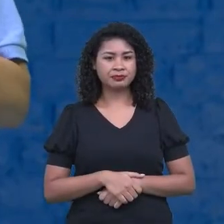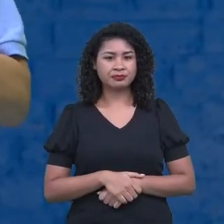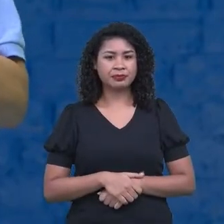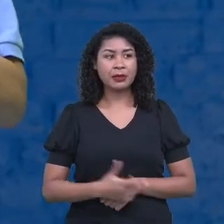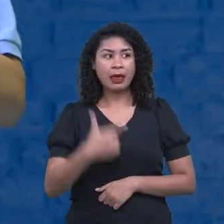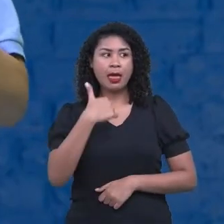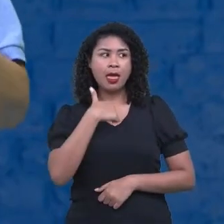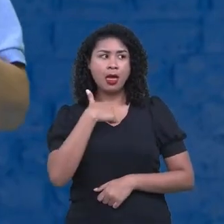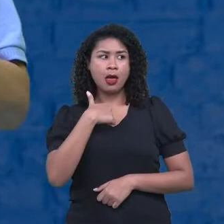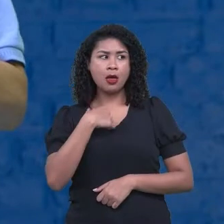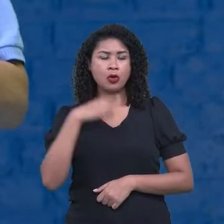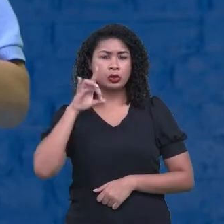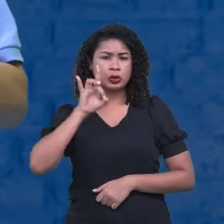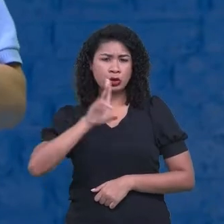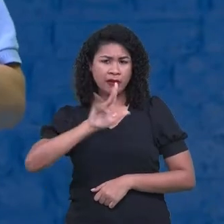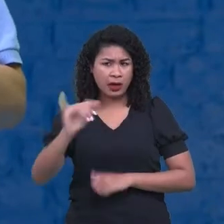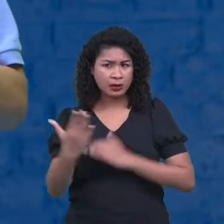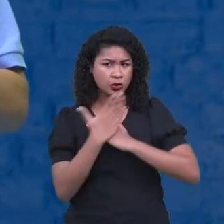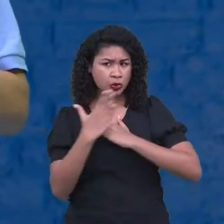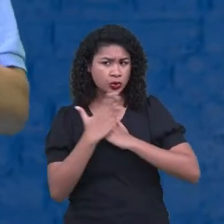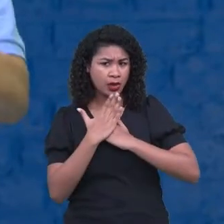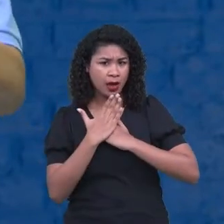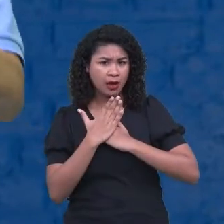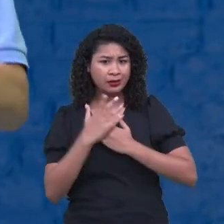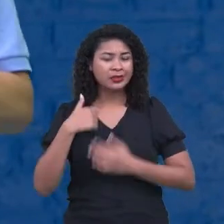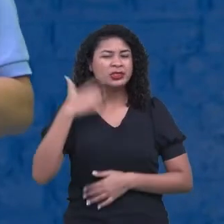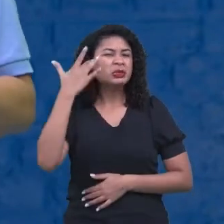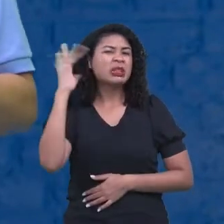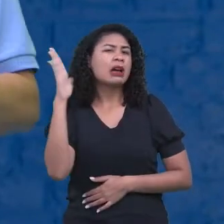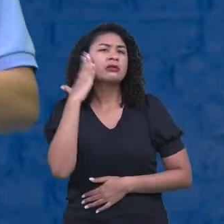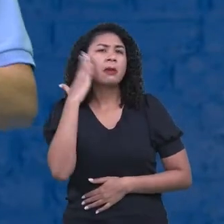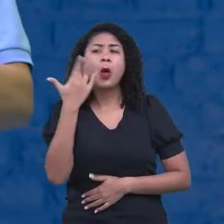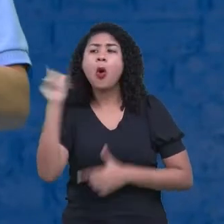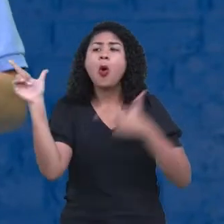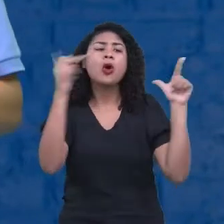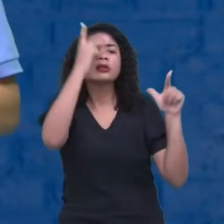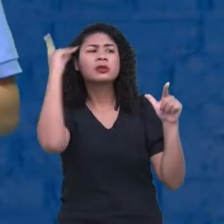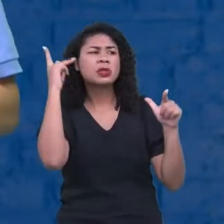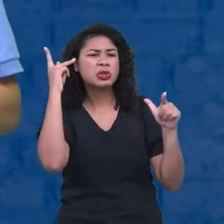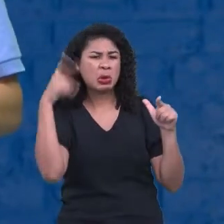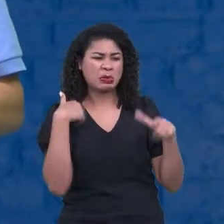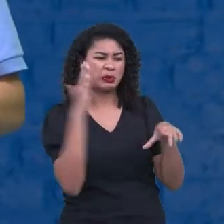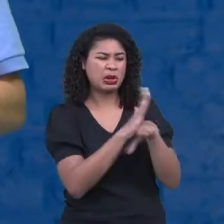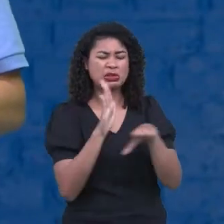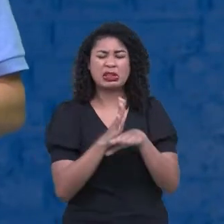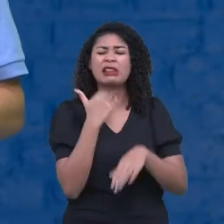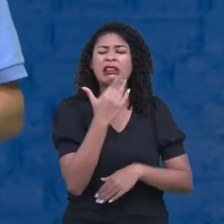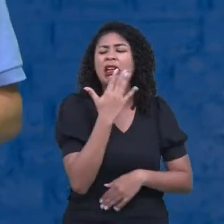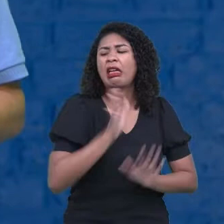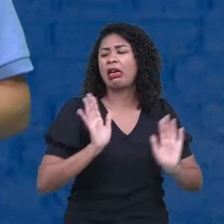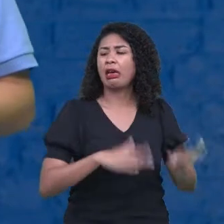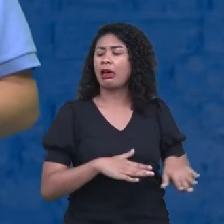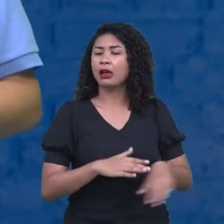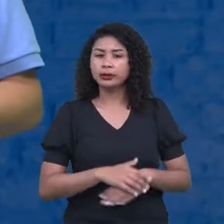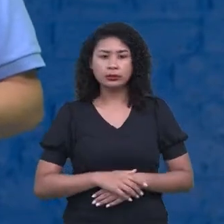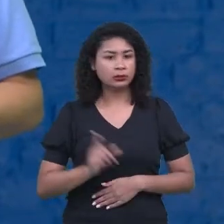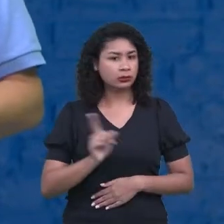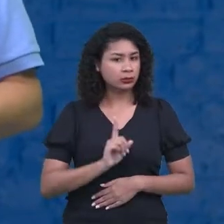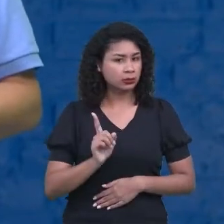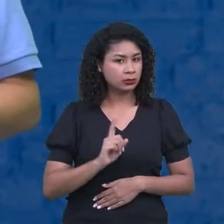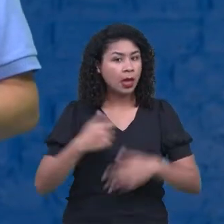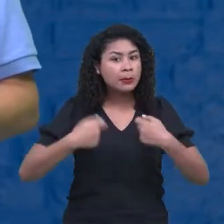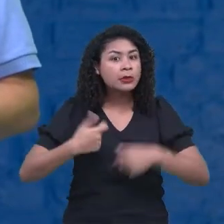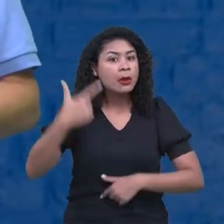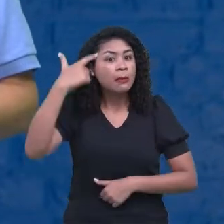ah, eu penso, eu não quero saber, não quero saber o que vai acontecer com os outros. Eu tenho que pensar num todo. Como isso vai acontecer?